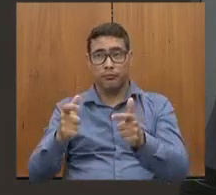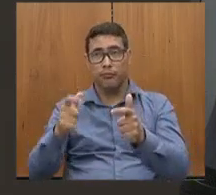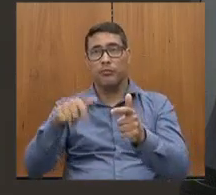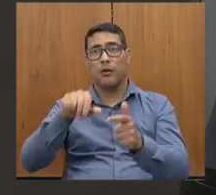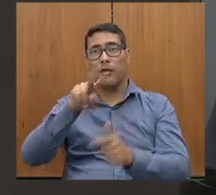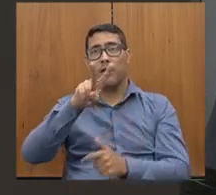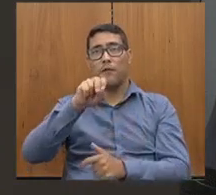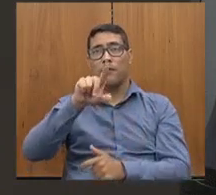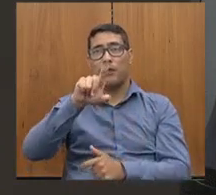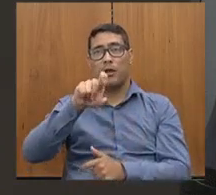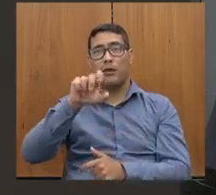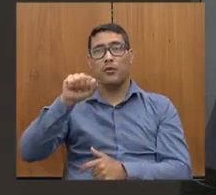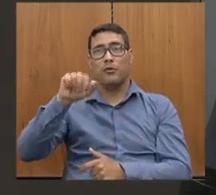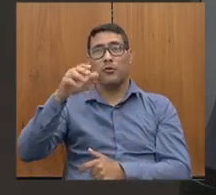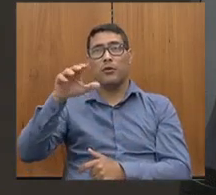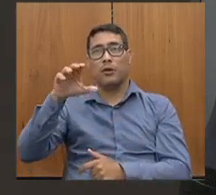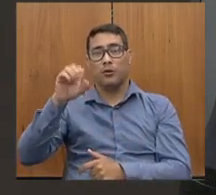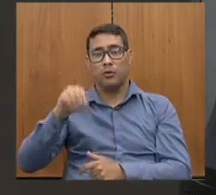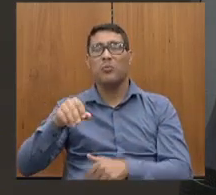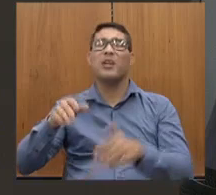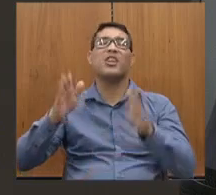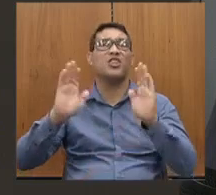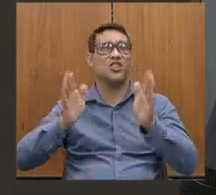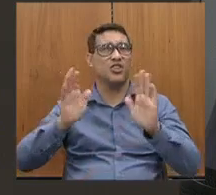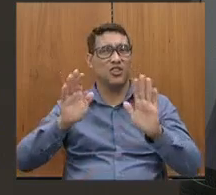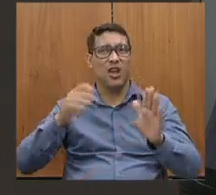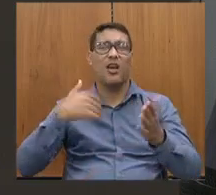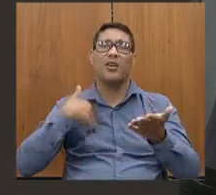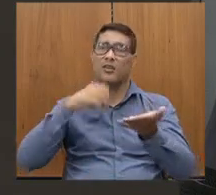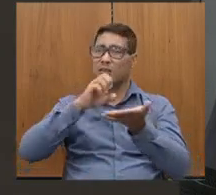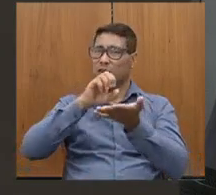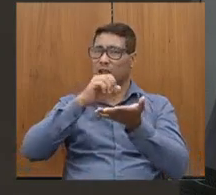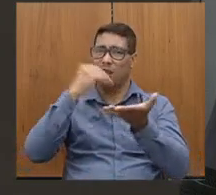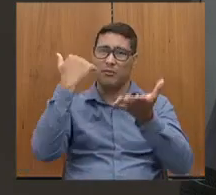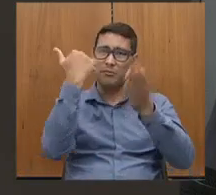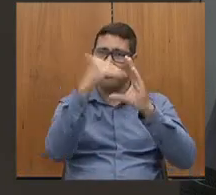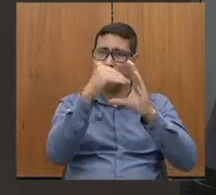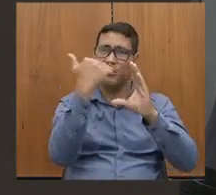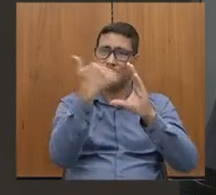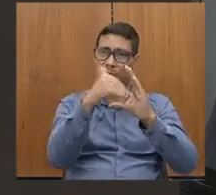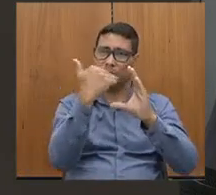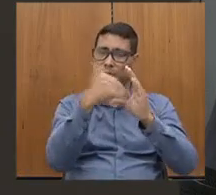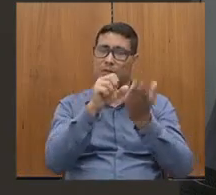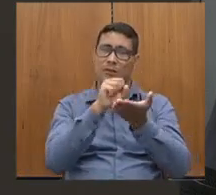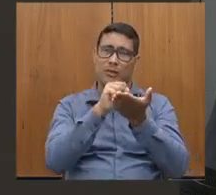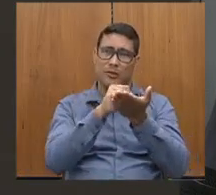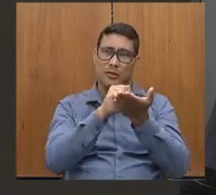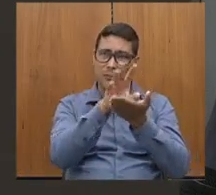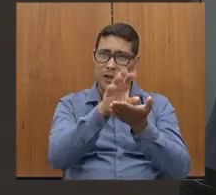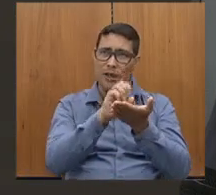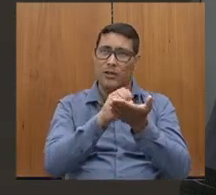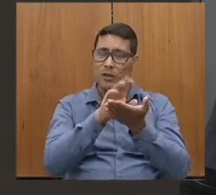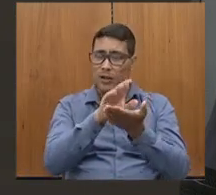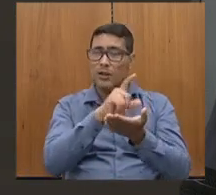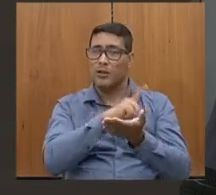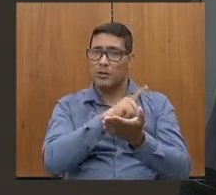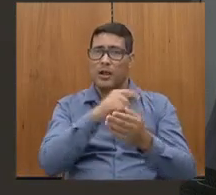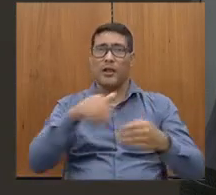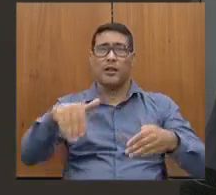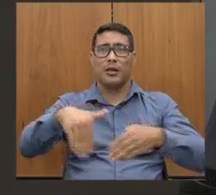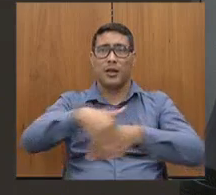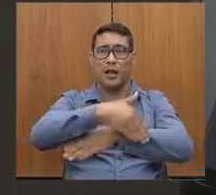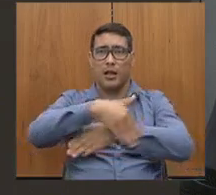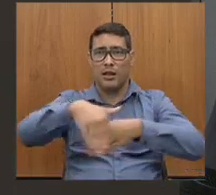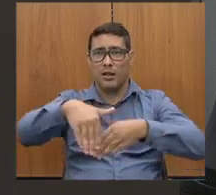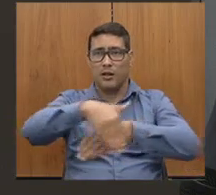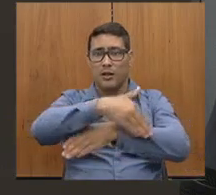nós temos aí encaminhado, e tem ali a estrada que liga a revés do